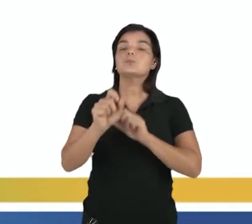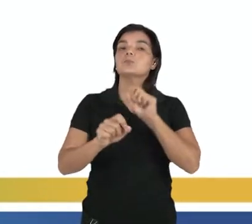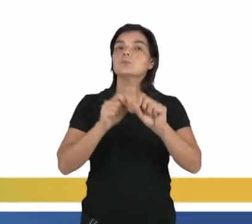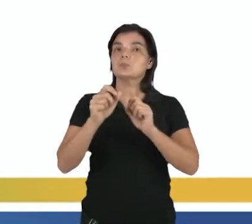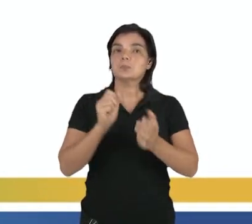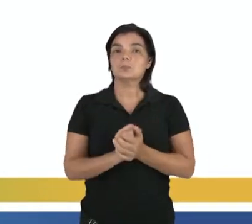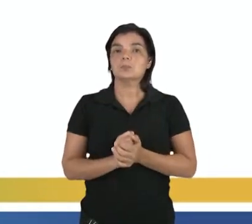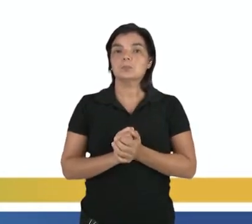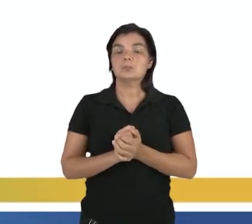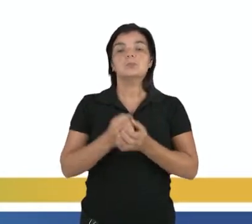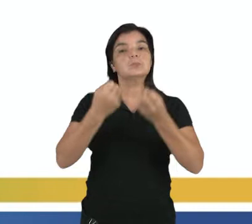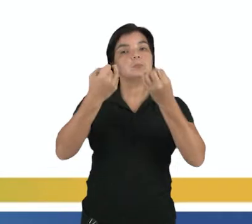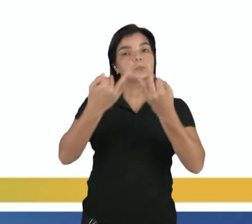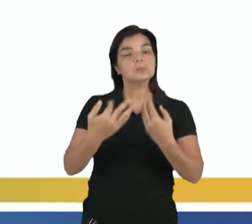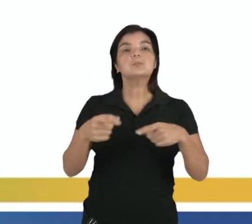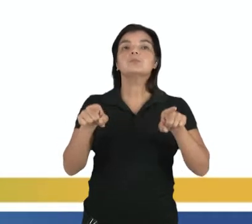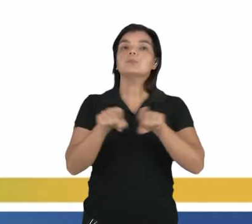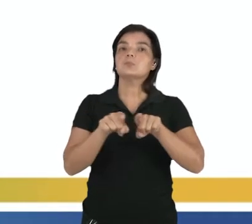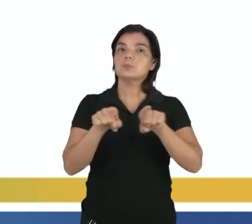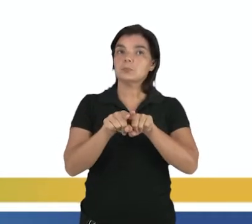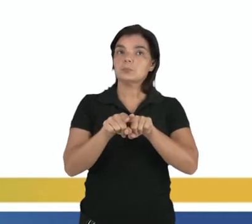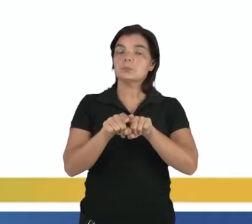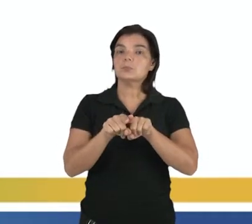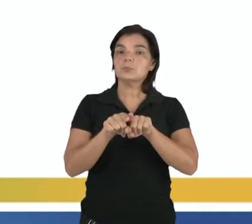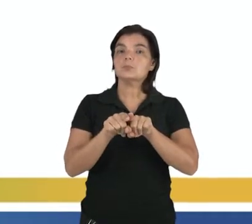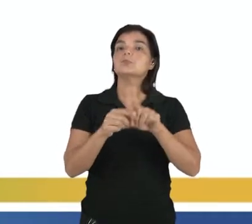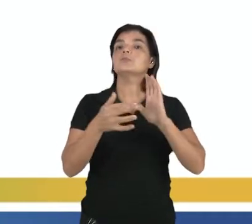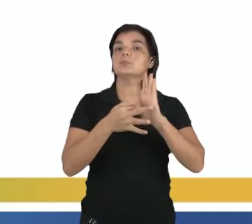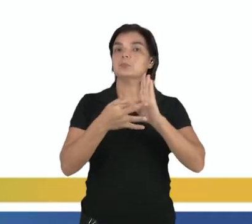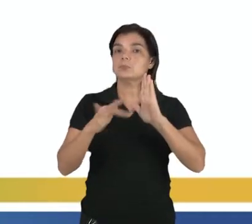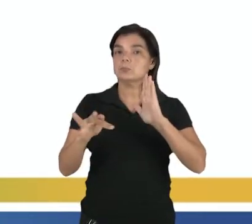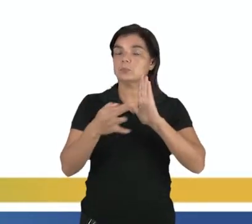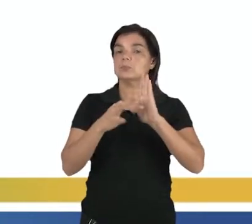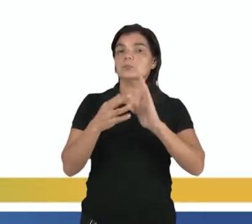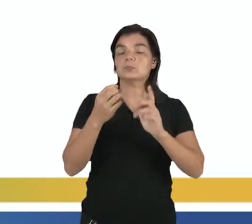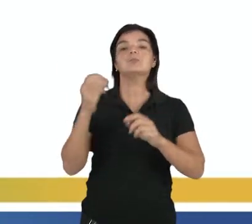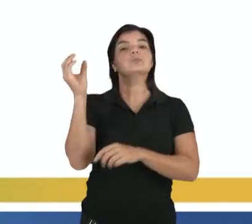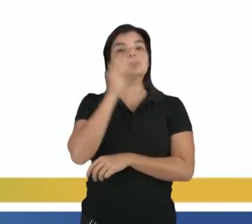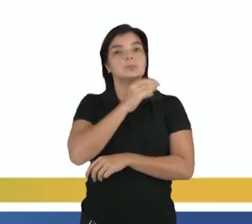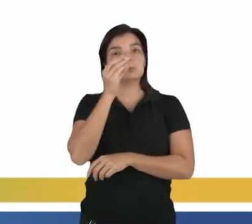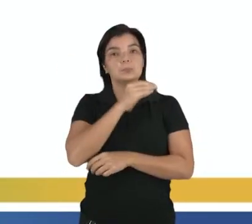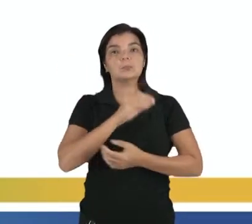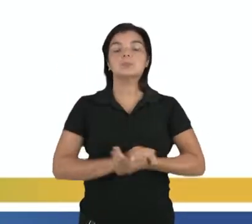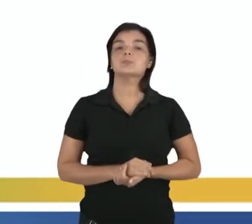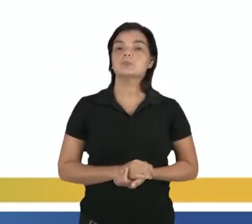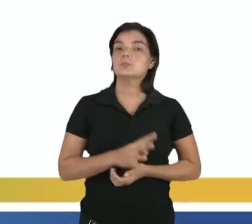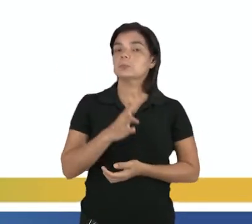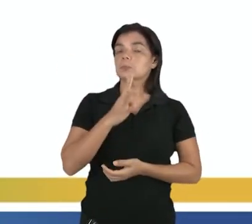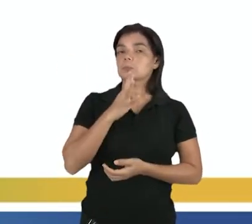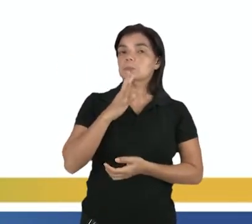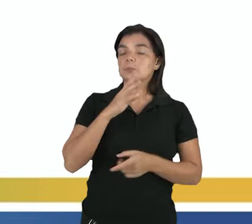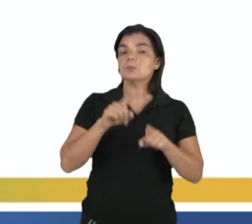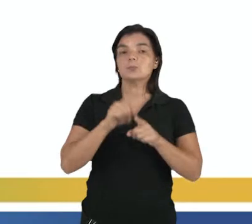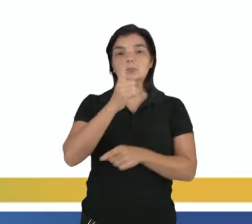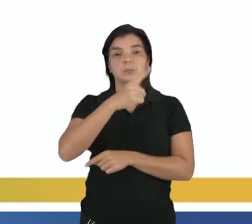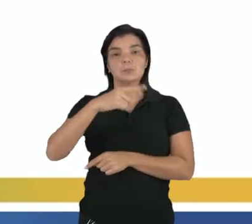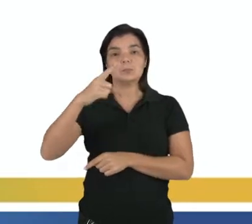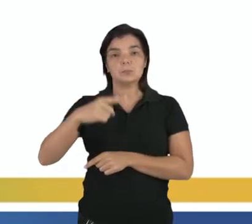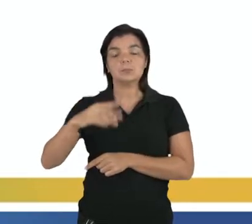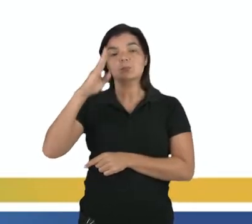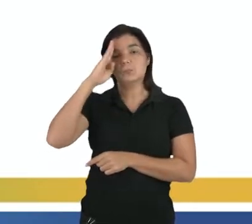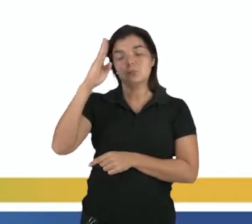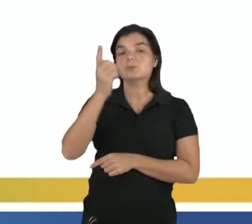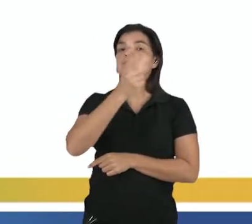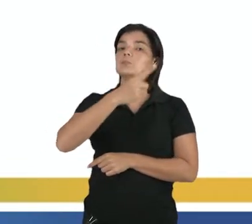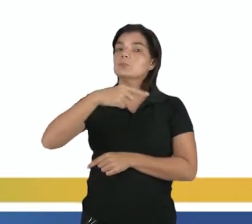questões conceituais, mas também envolvendo-os essa equação aqui, ó, de velocidade, tá. Que é conhecida como a equação fundamental da